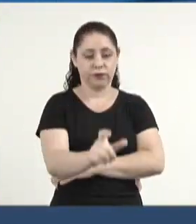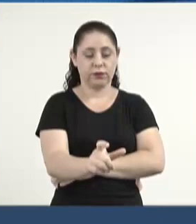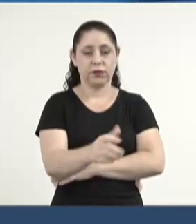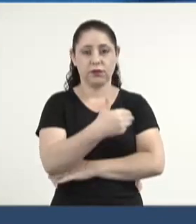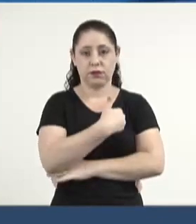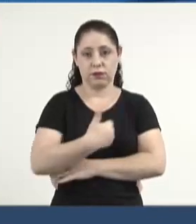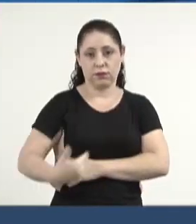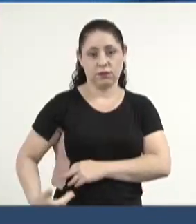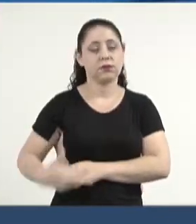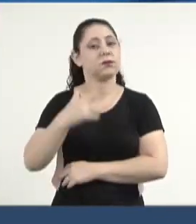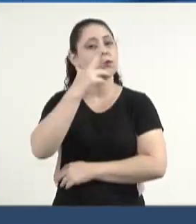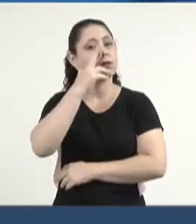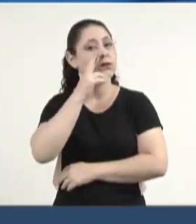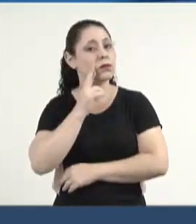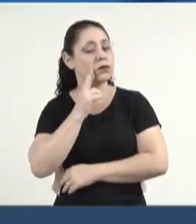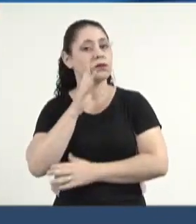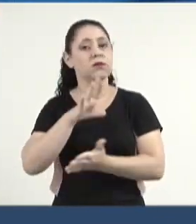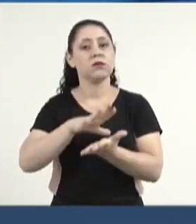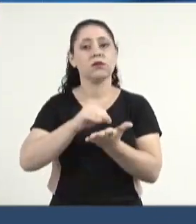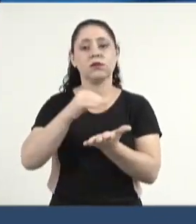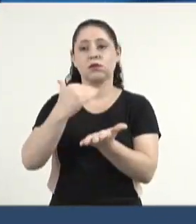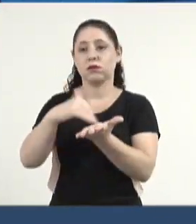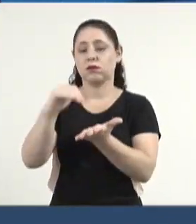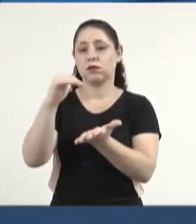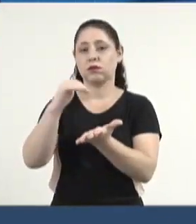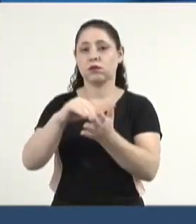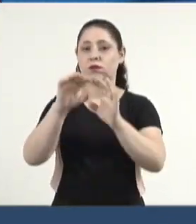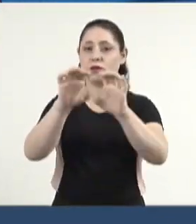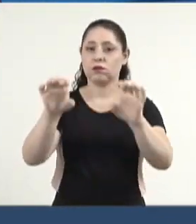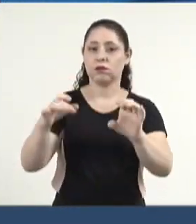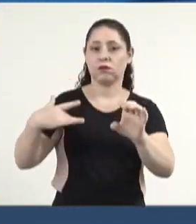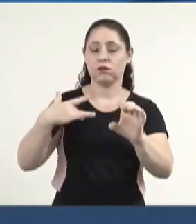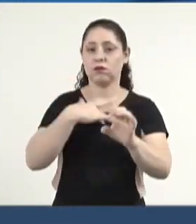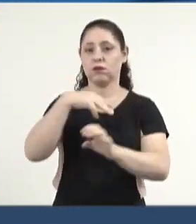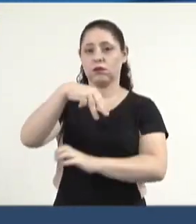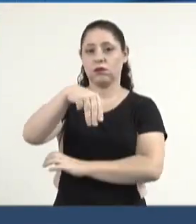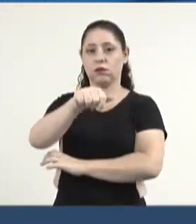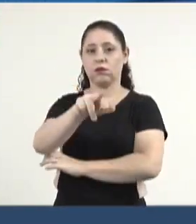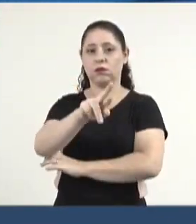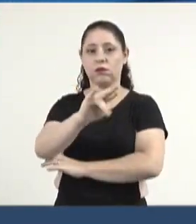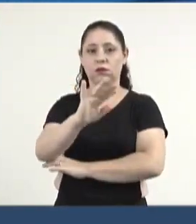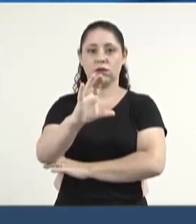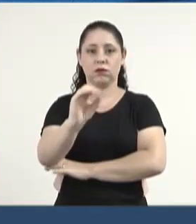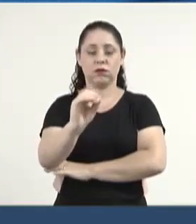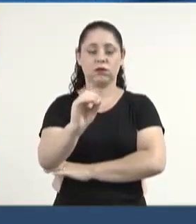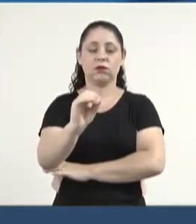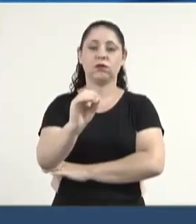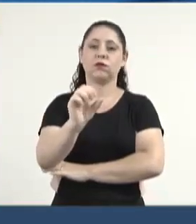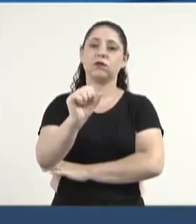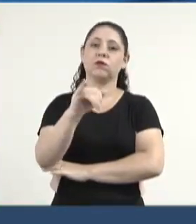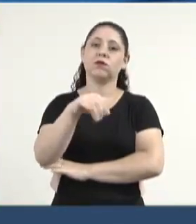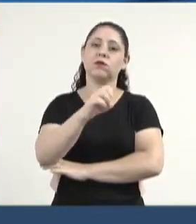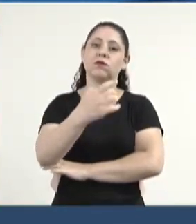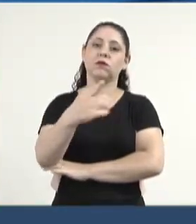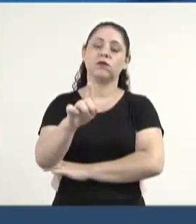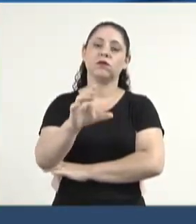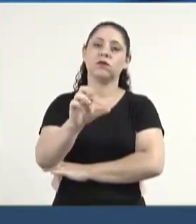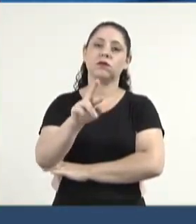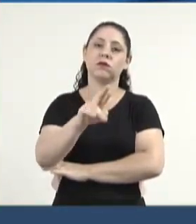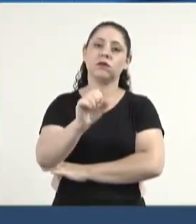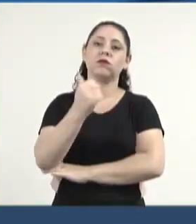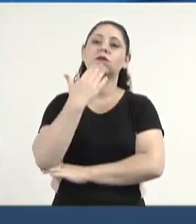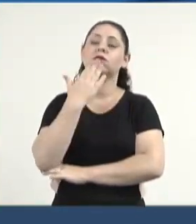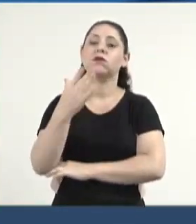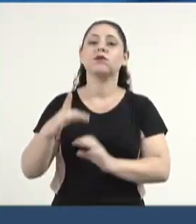Eduardo Riedel, com cópia ao secretário de Estado de Saúde, Maurício Simões Correia, solicitando a